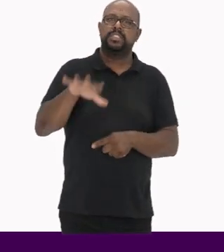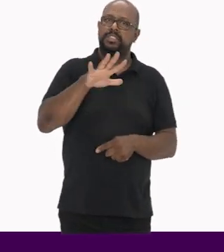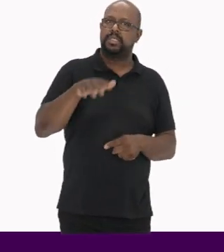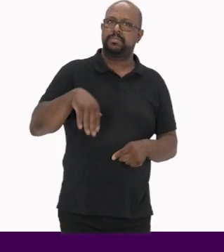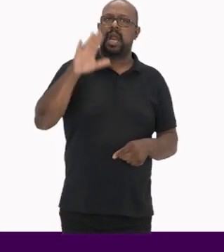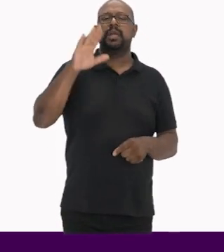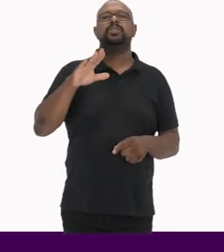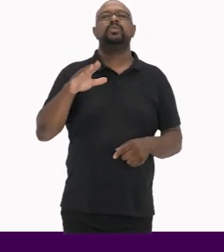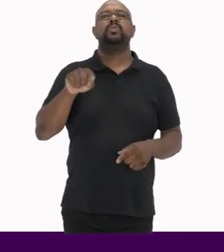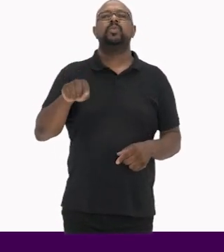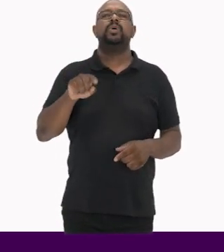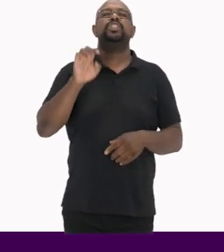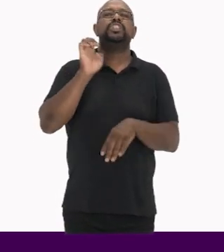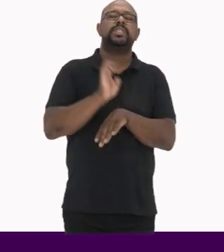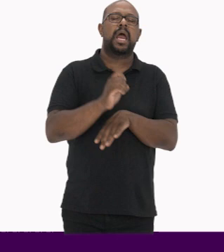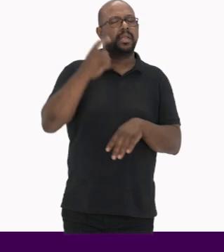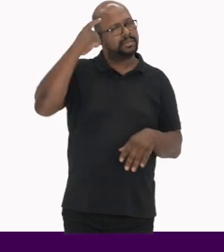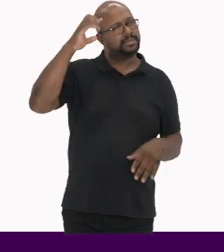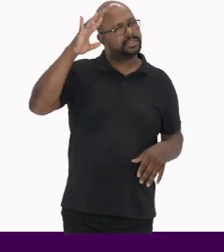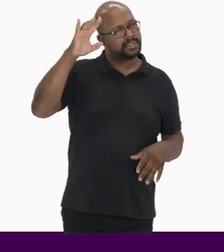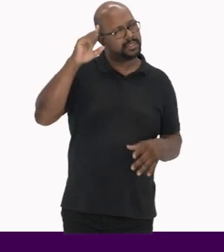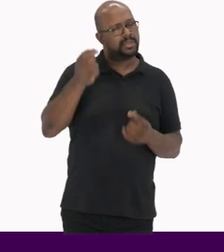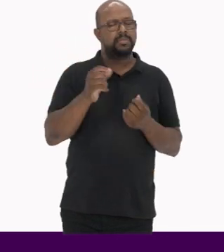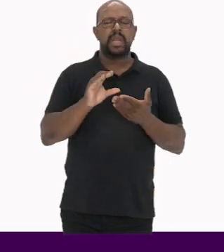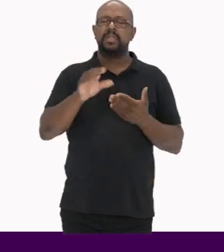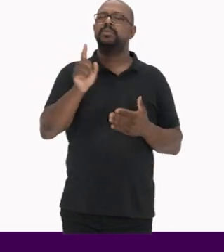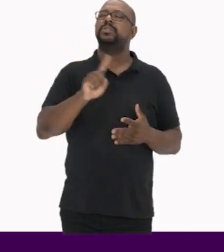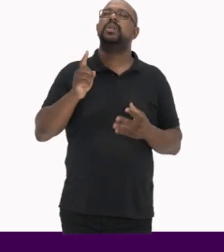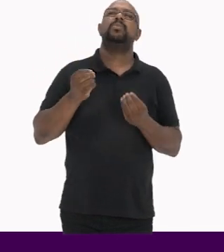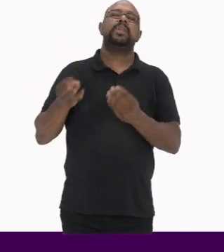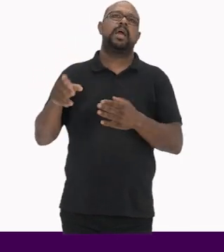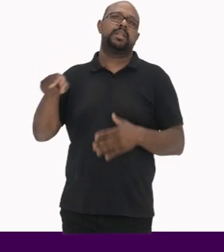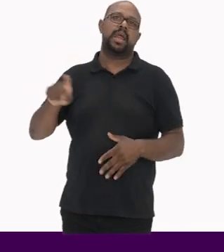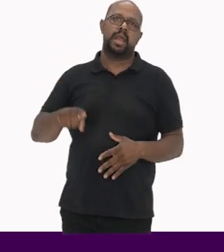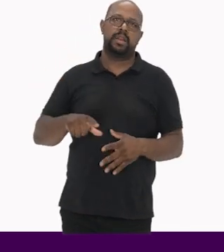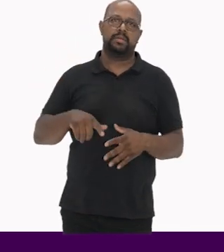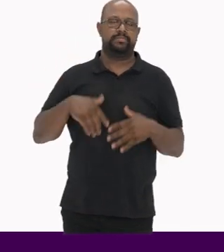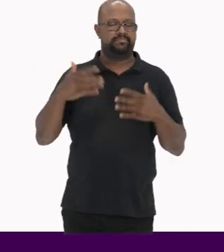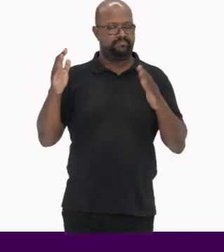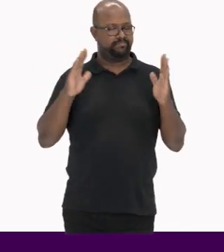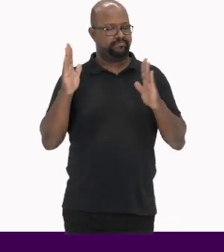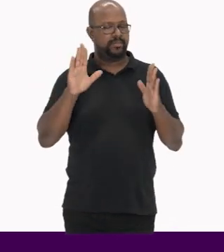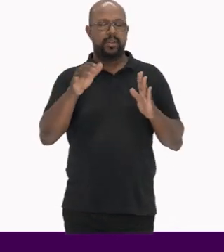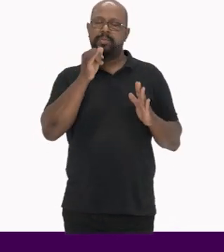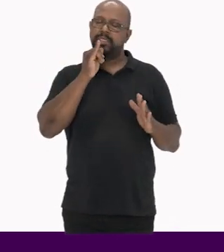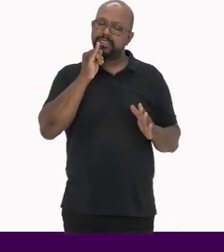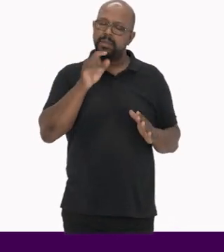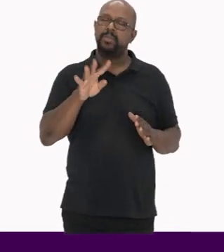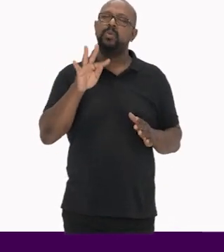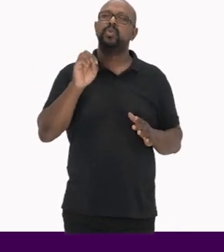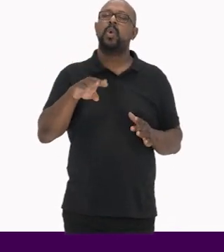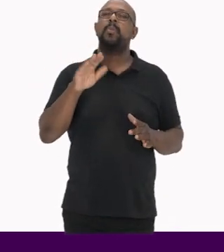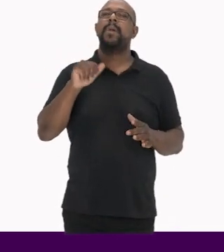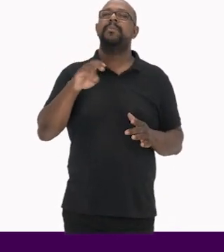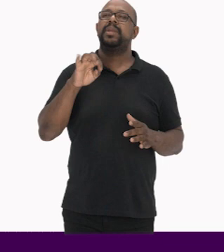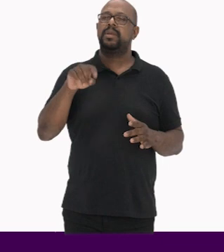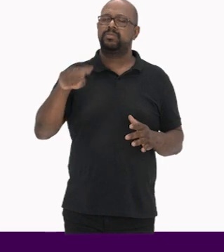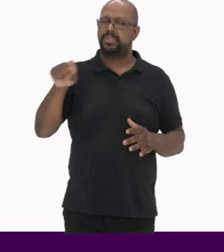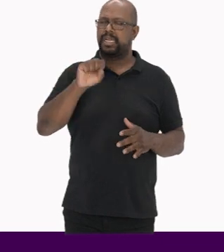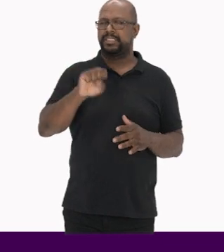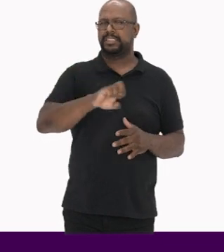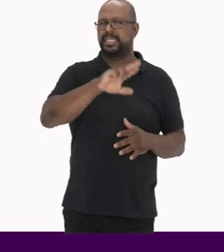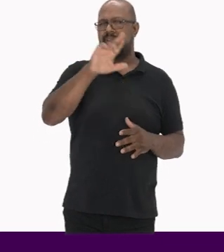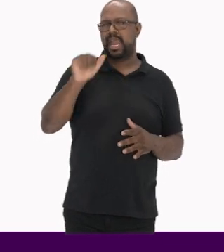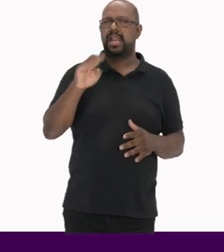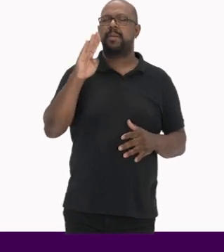Estado Em relação ao patrimônio não consagrado à época Datam desse momento, por exemplo, o tombamento pelo IFAM da